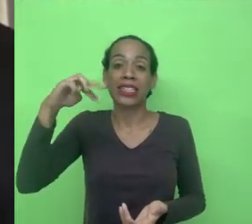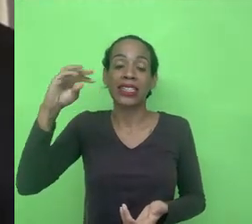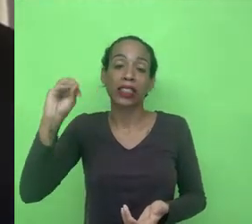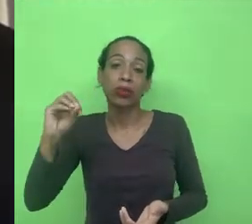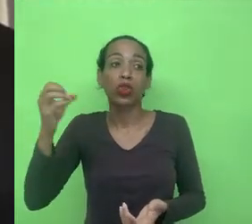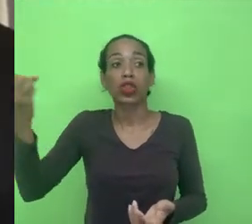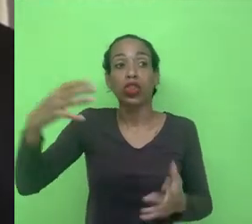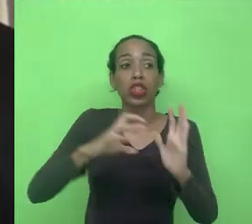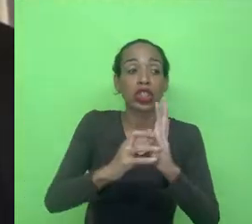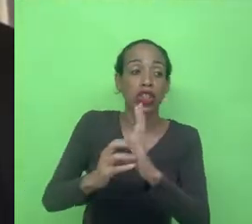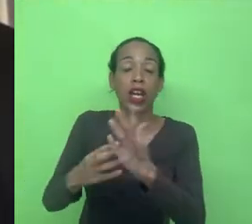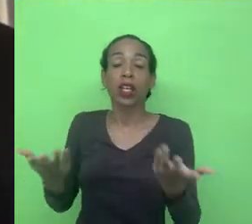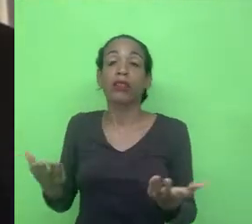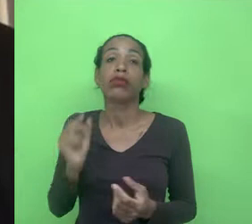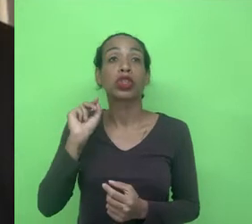eles são motores